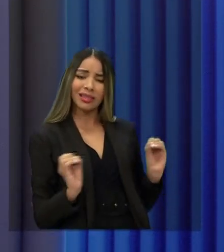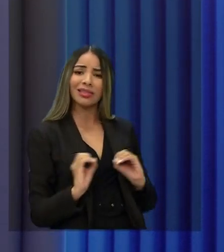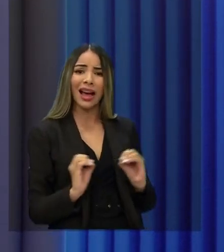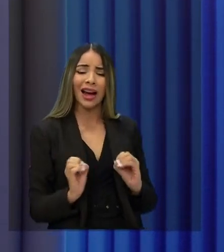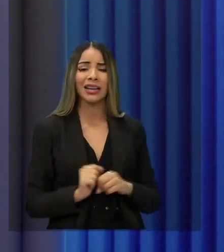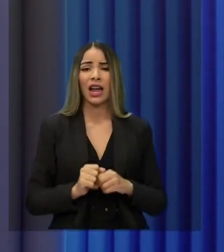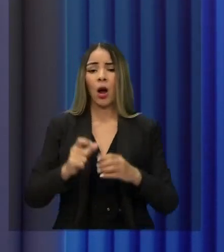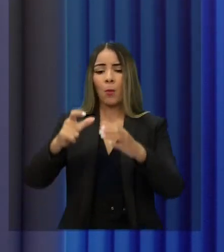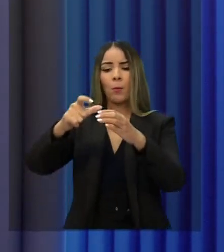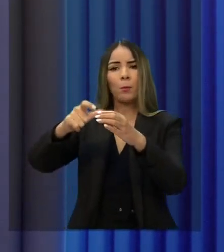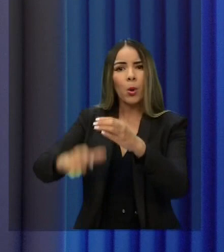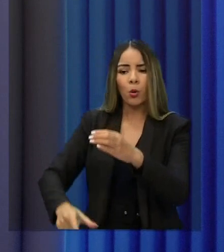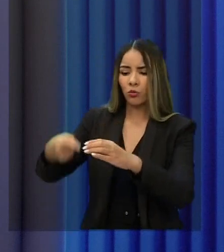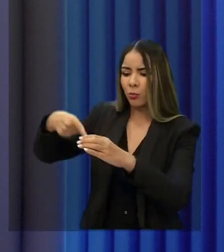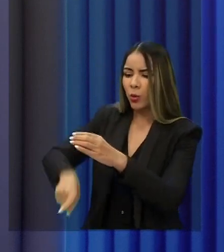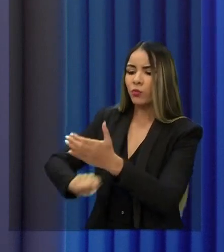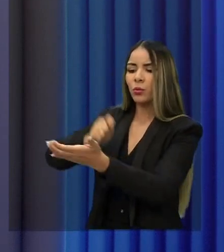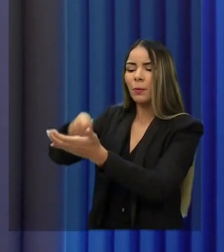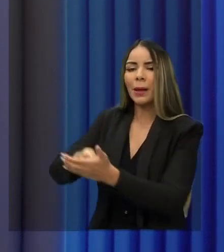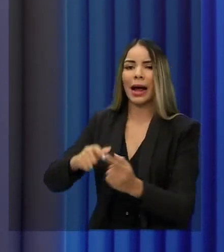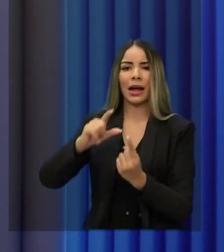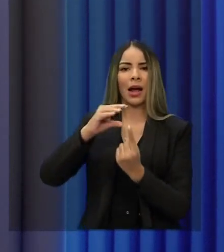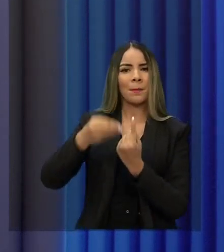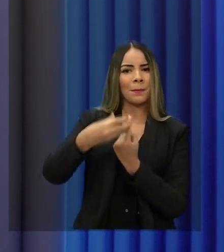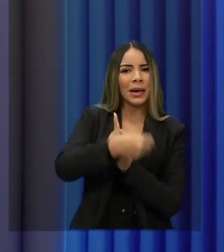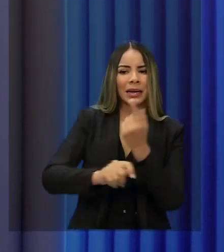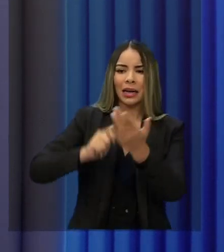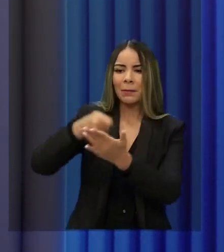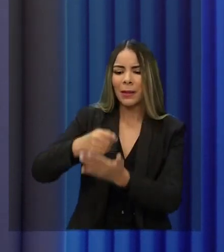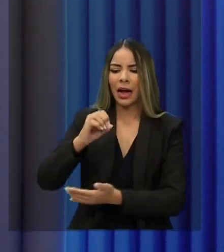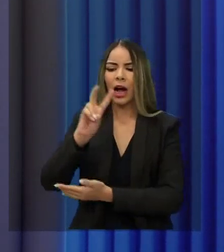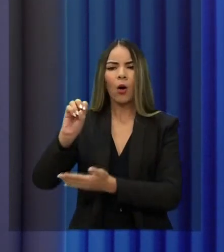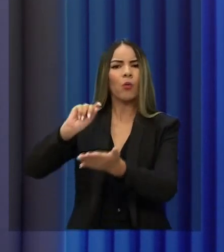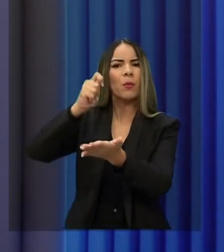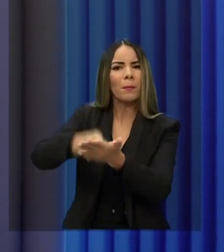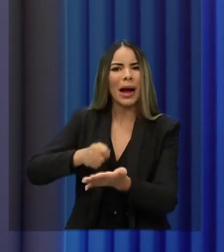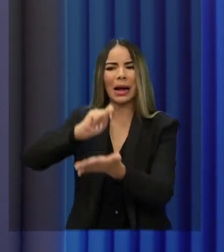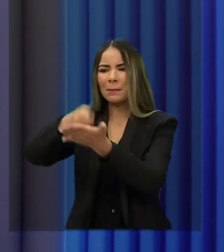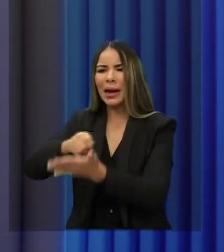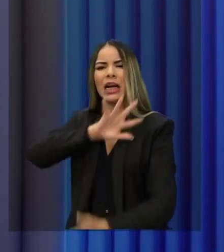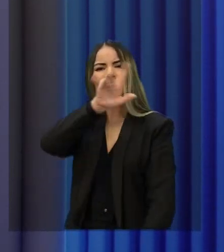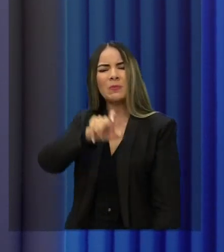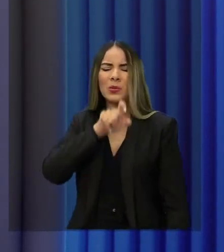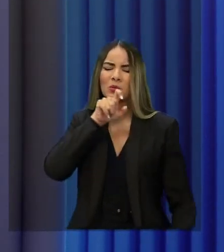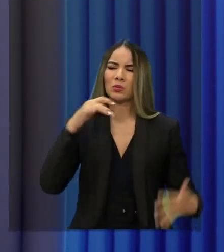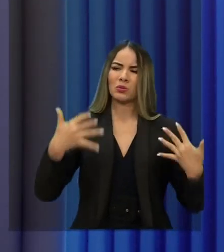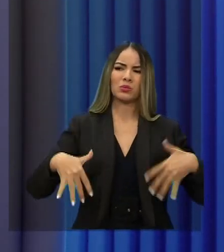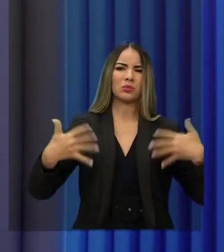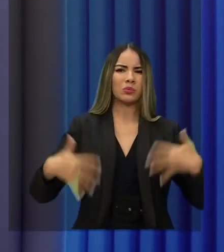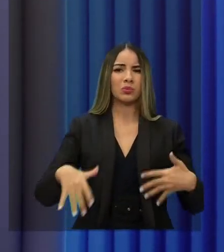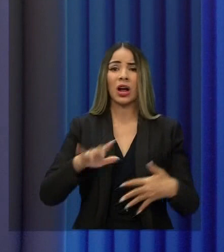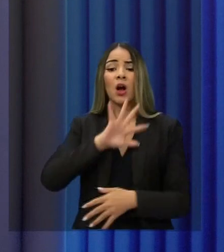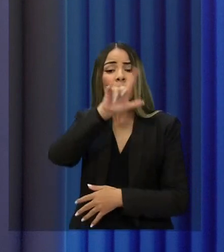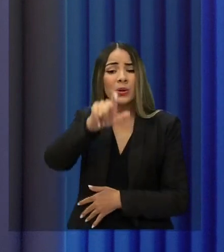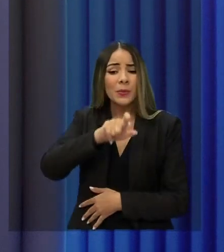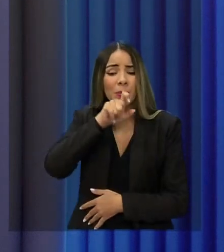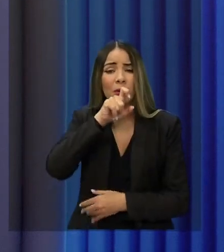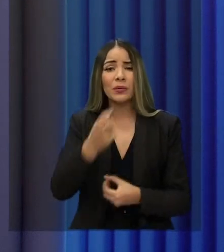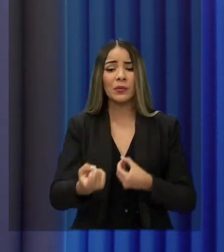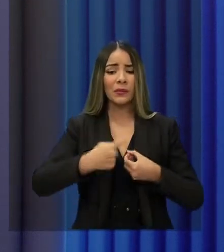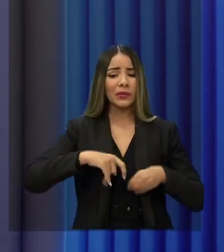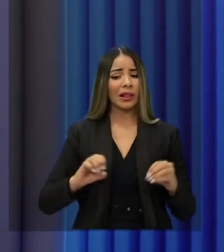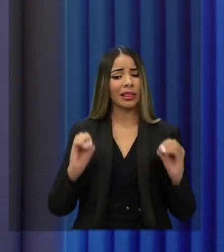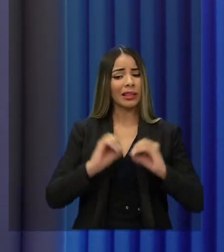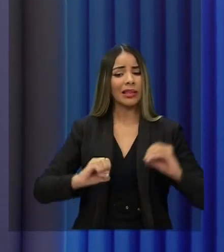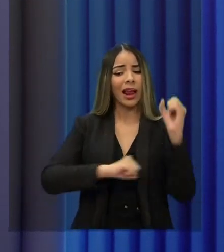do poço profundo, é taxa da banana, é taxa do sol, é taxa demais. E, infelizmente, essas taxas não trazem retorno de